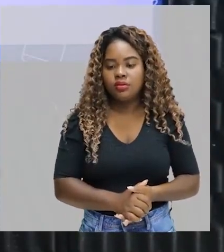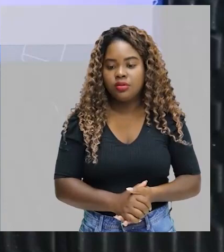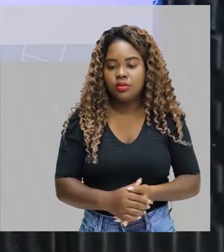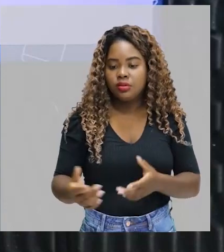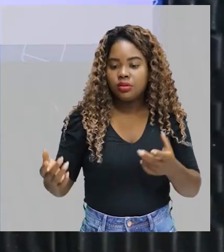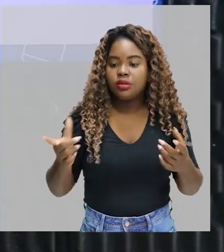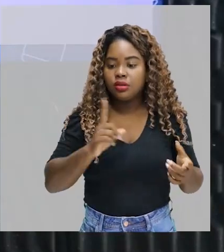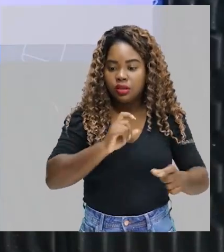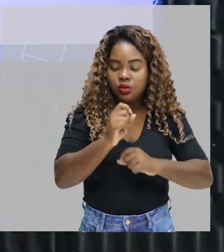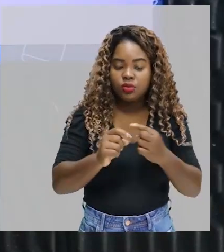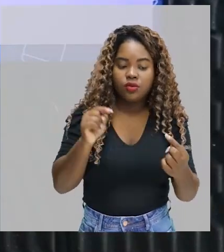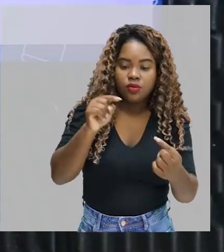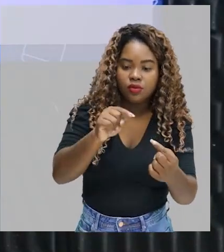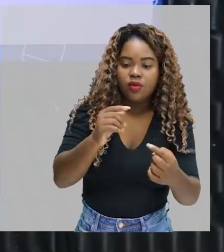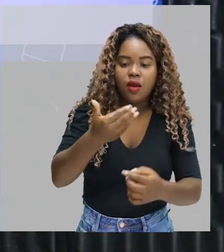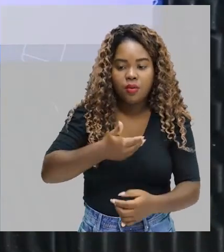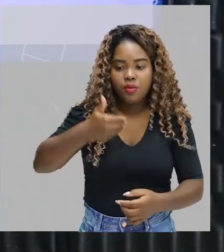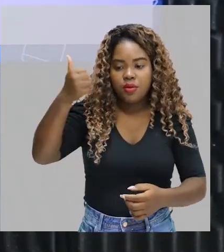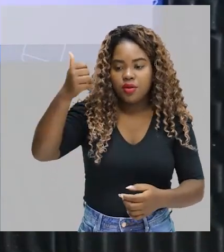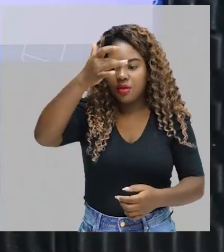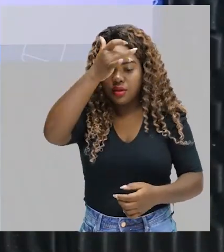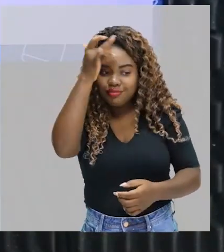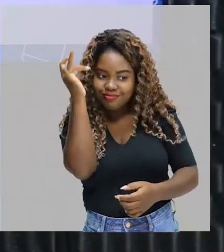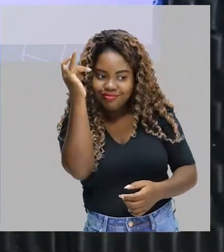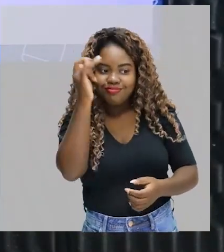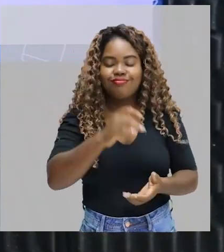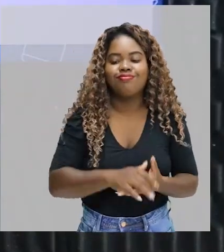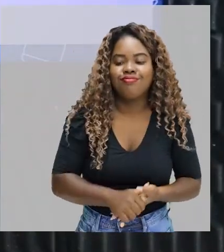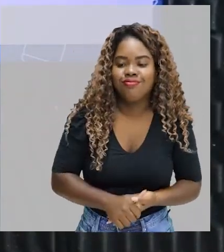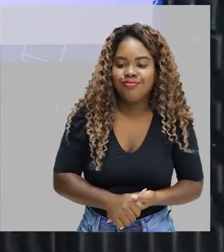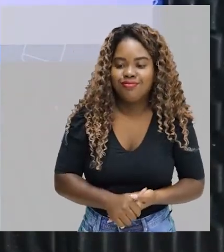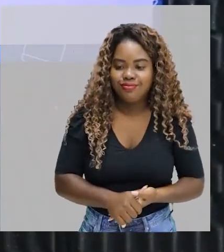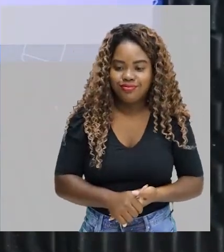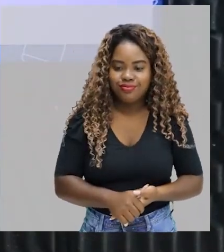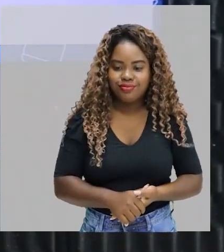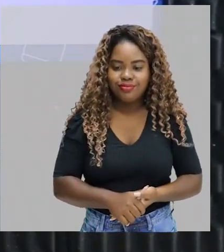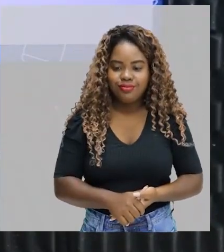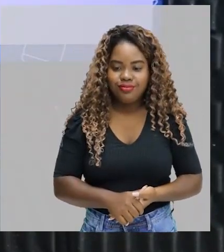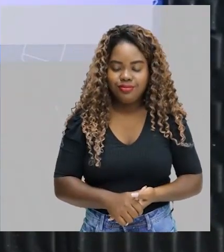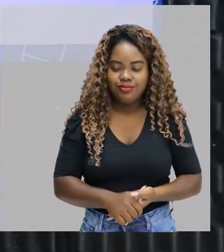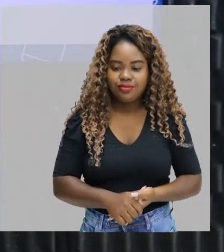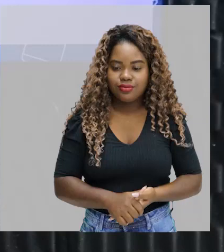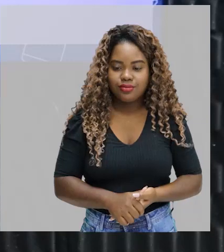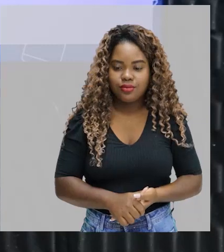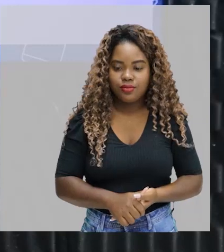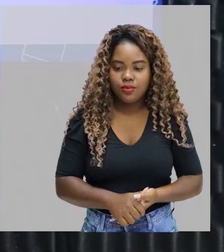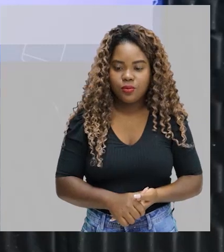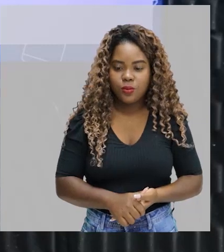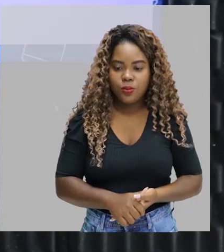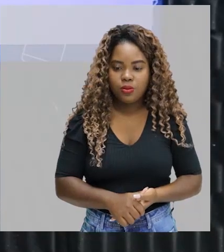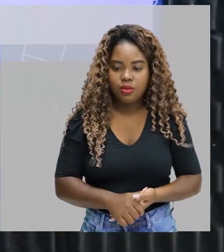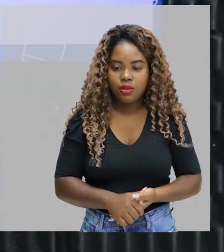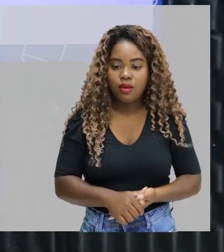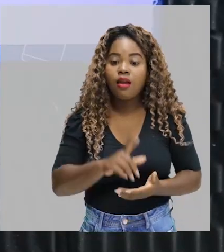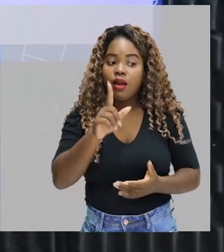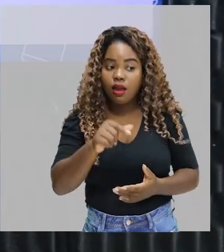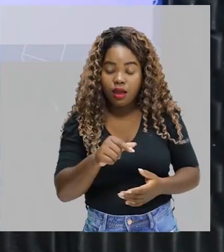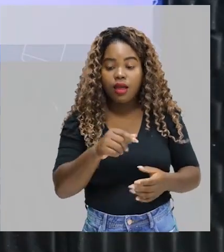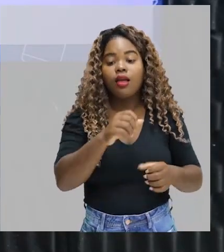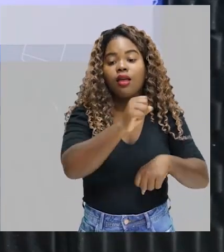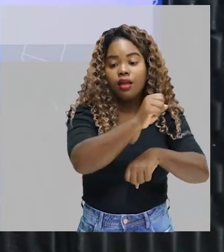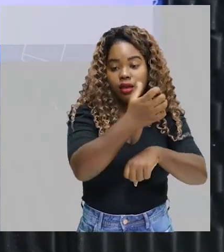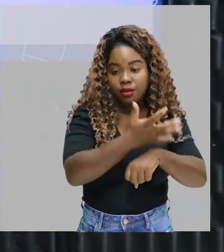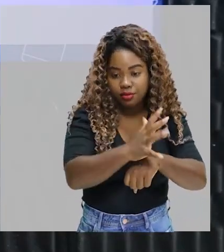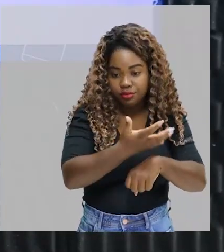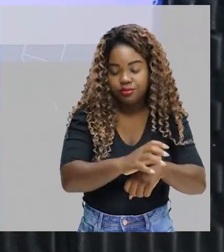melhoria dos componentes da capacidade física do indivíduo. Isso é exercício físico.